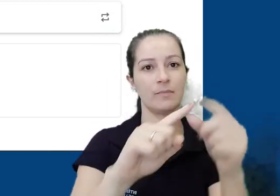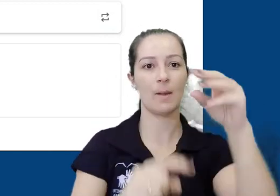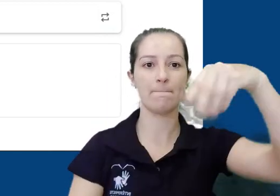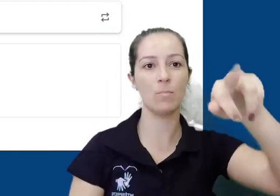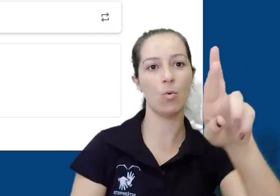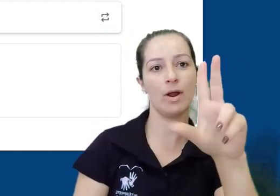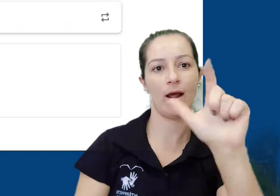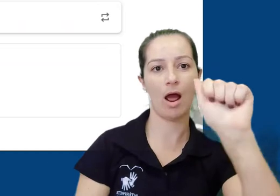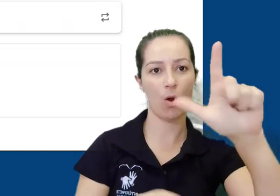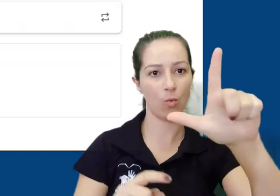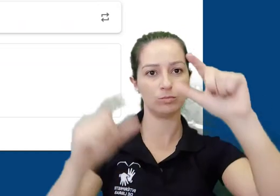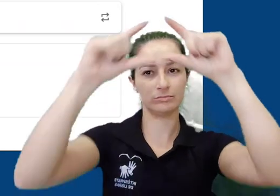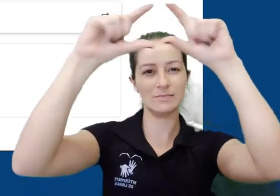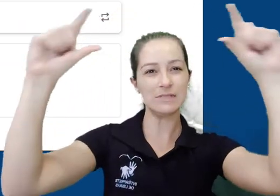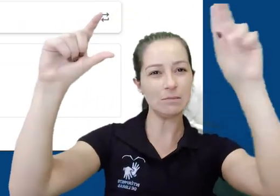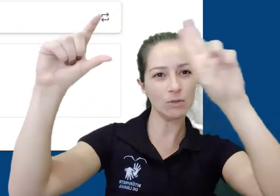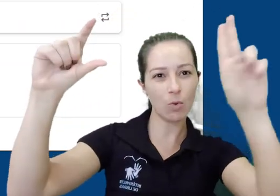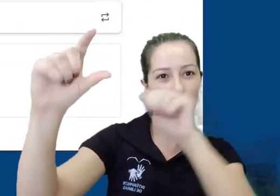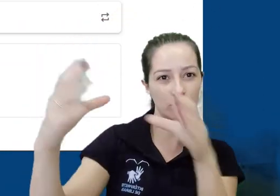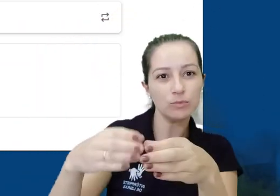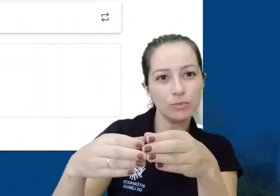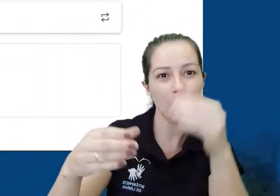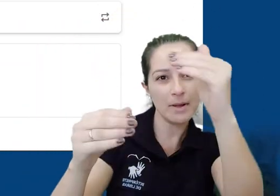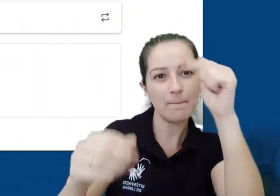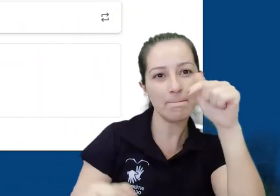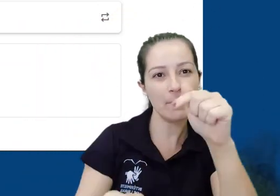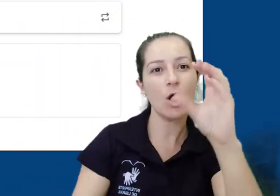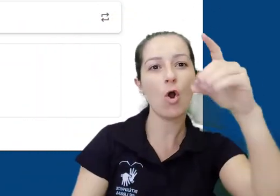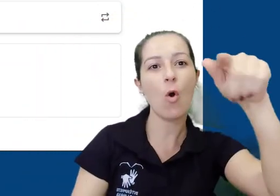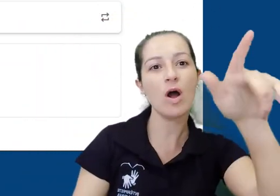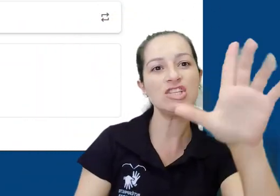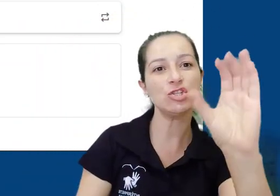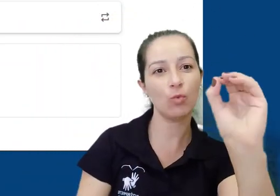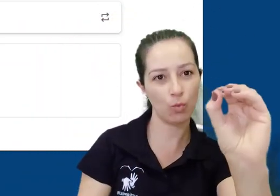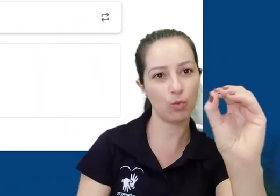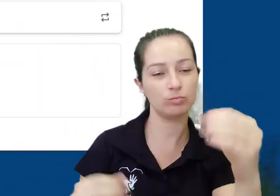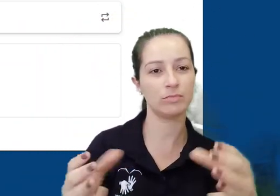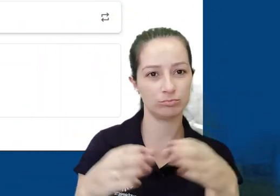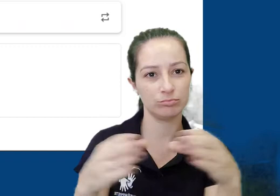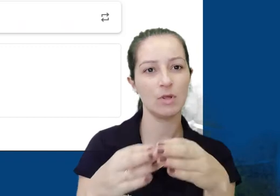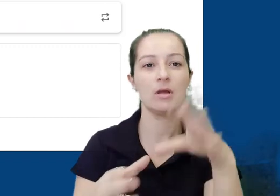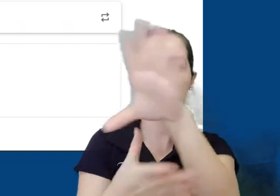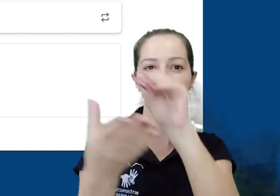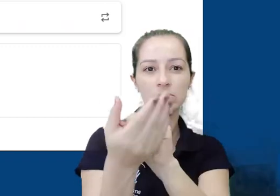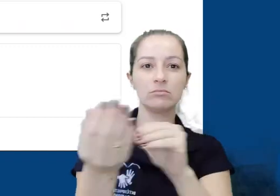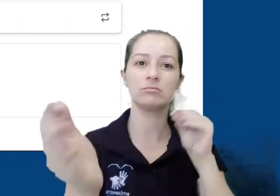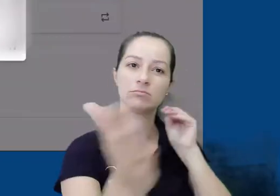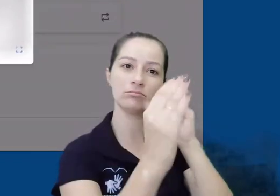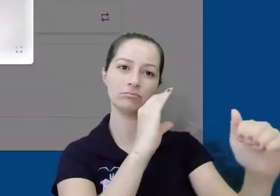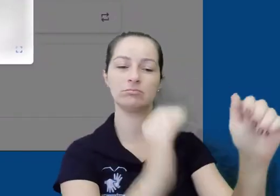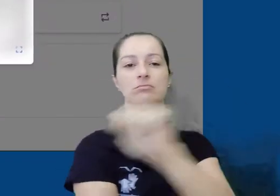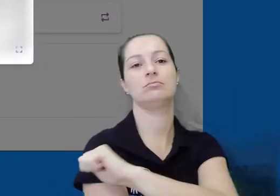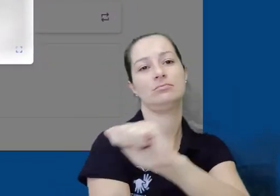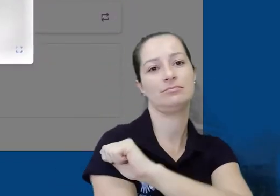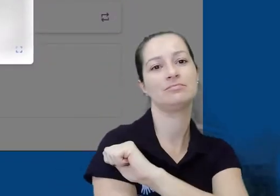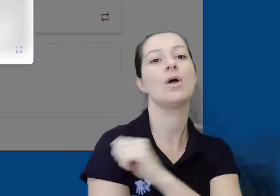Mural, logo abaixo do nome da nossa turma, no cabeçalho principal, onde está escrito Código da Turma. Você pode copiar este código e